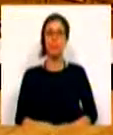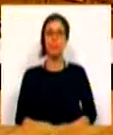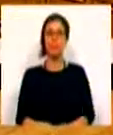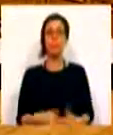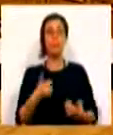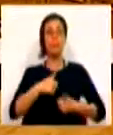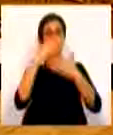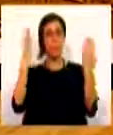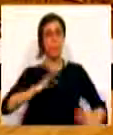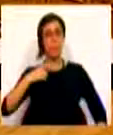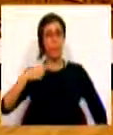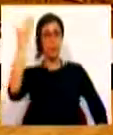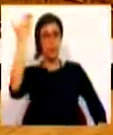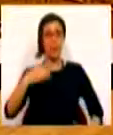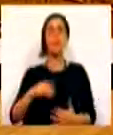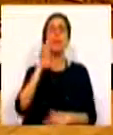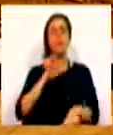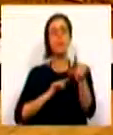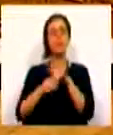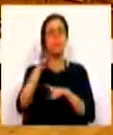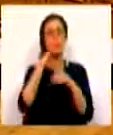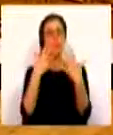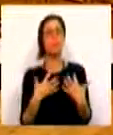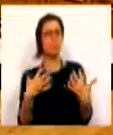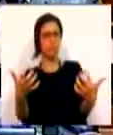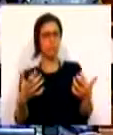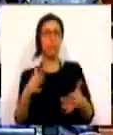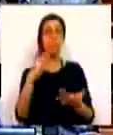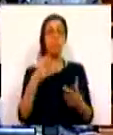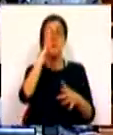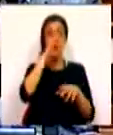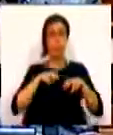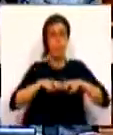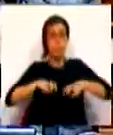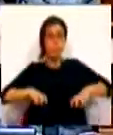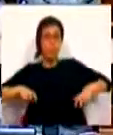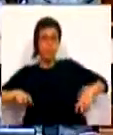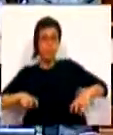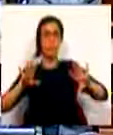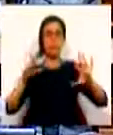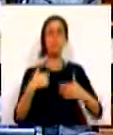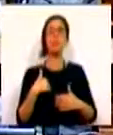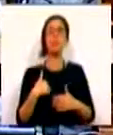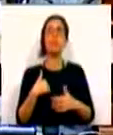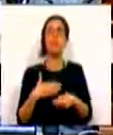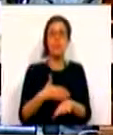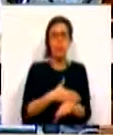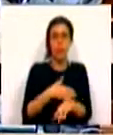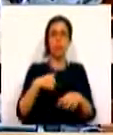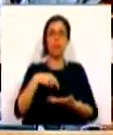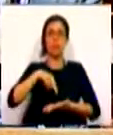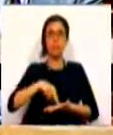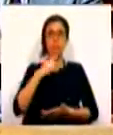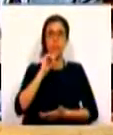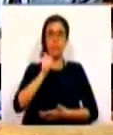Bom dia, Sr. Presidente, Sras. e Srs. Deputados, caros membros do Governo. Permitam-me que fale daqui, talvez fosse